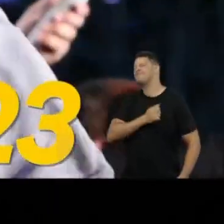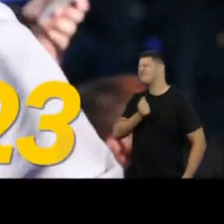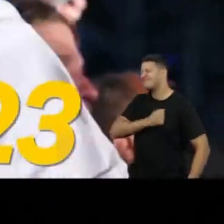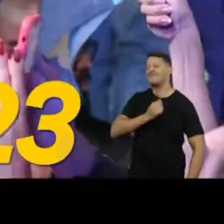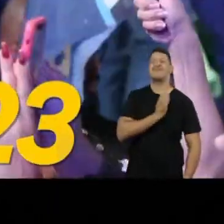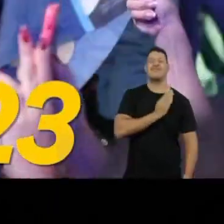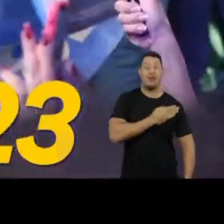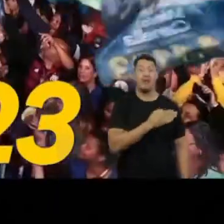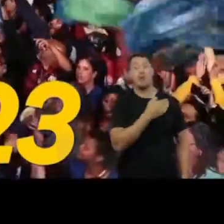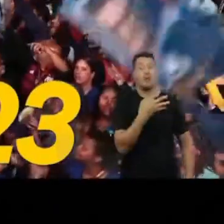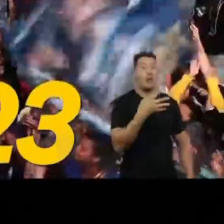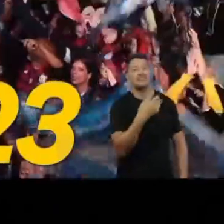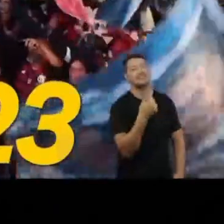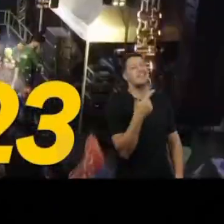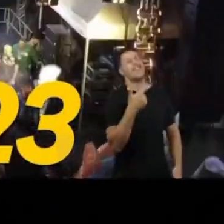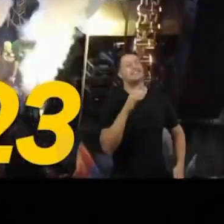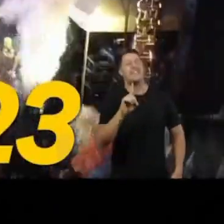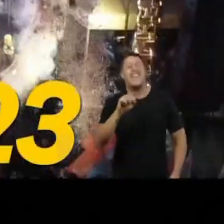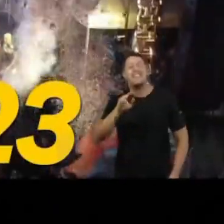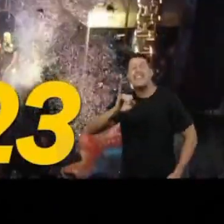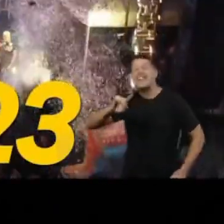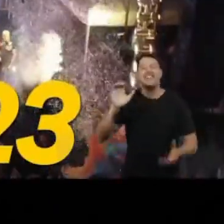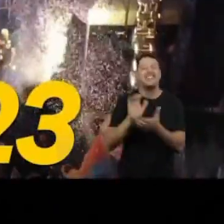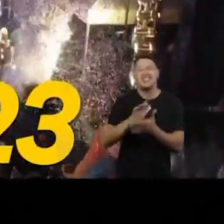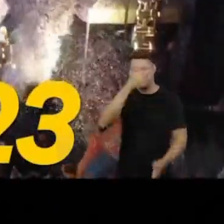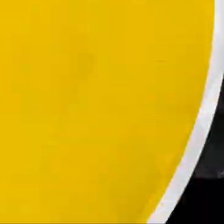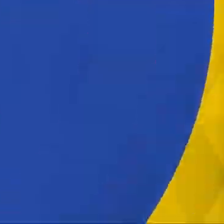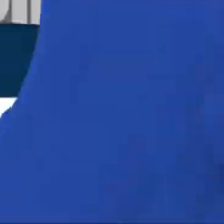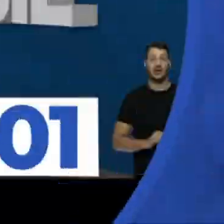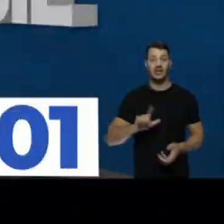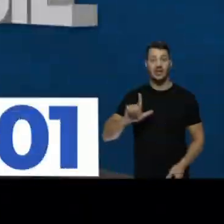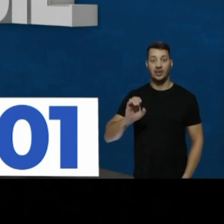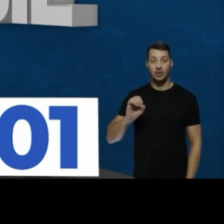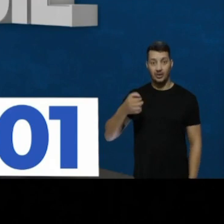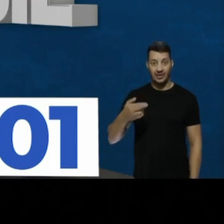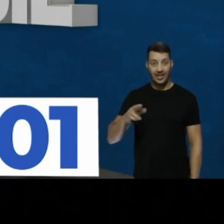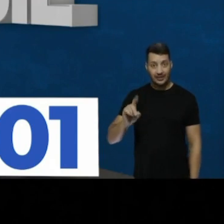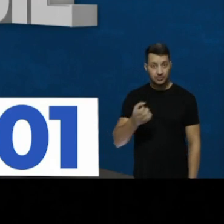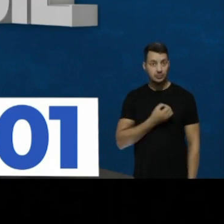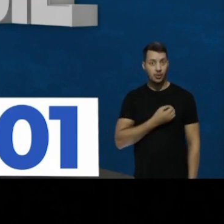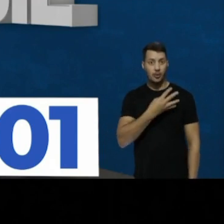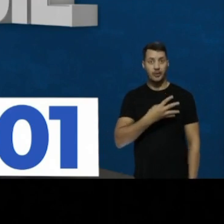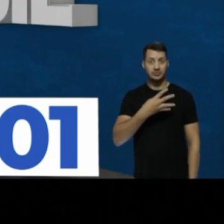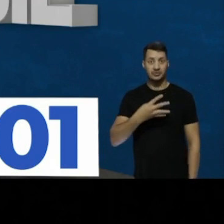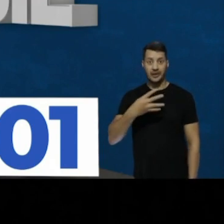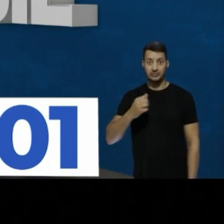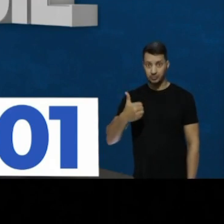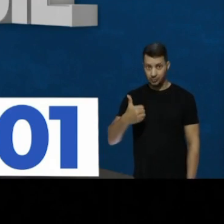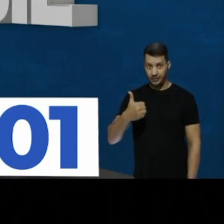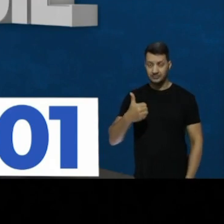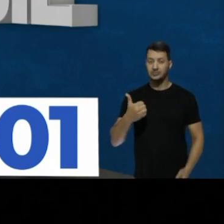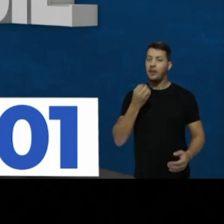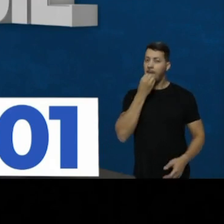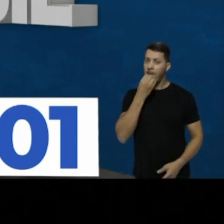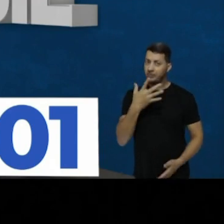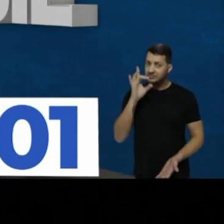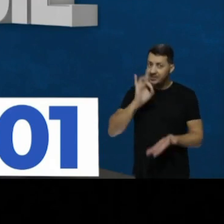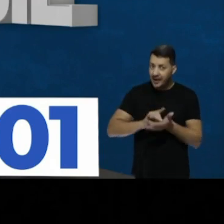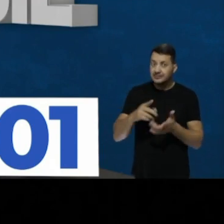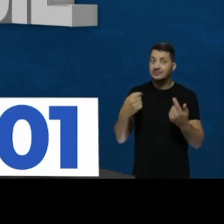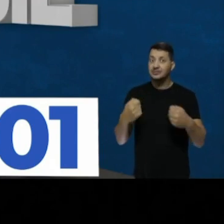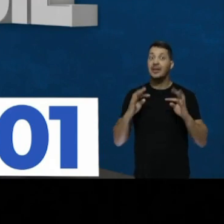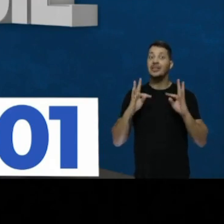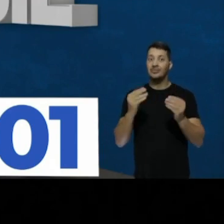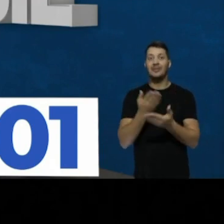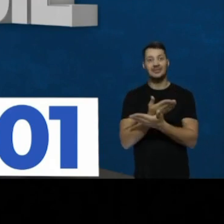canela outra vez. O povo vai votar 44123. Leonardo Vasconcelos, 44001. Para ser bom de